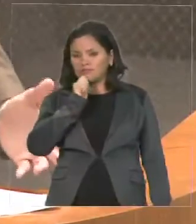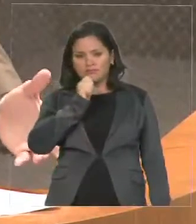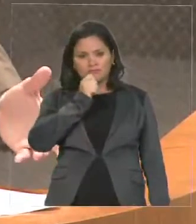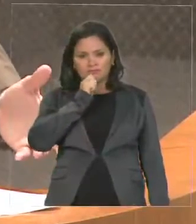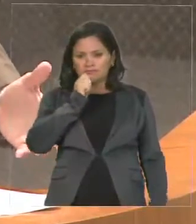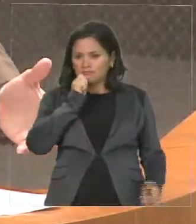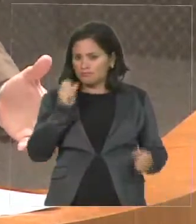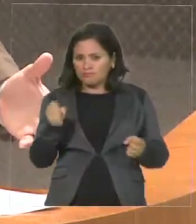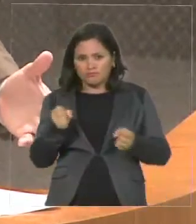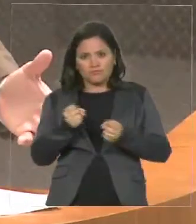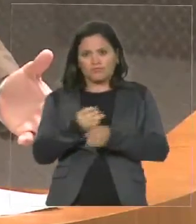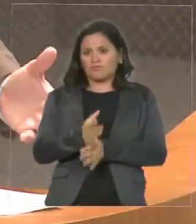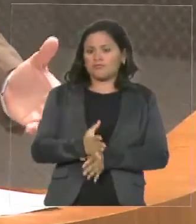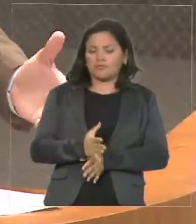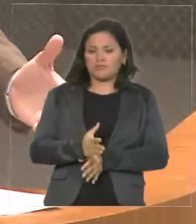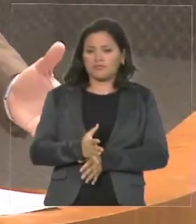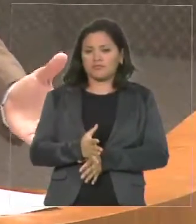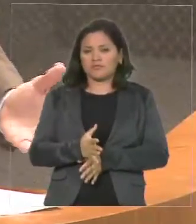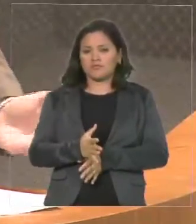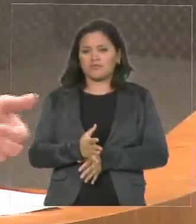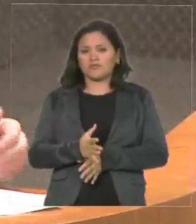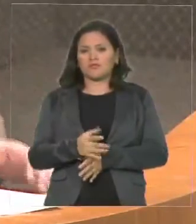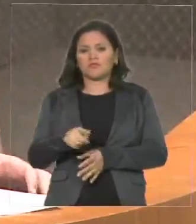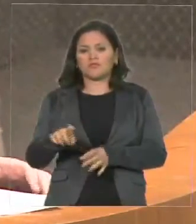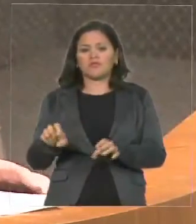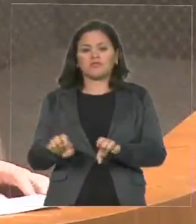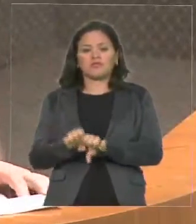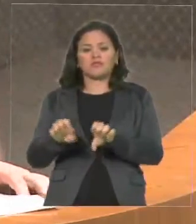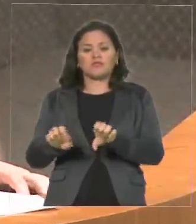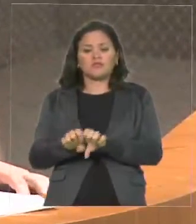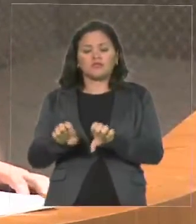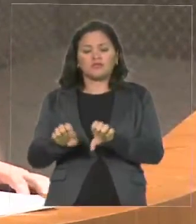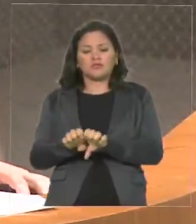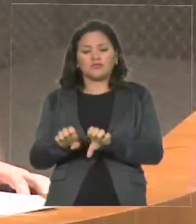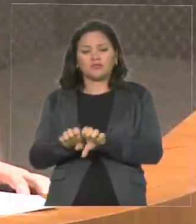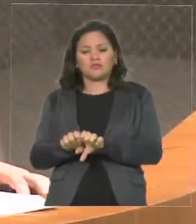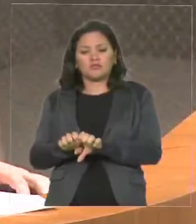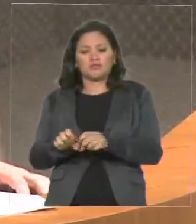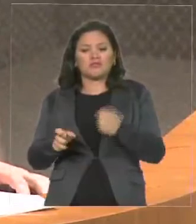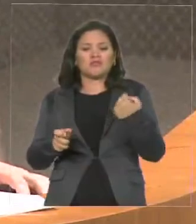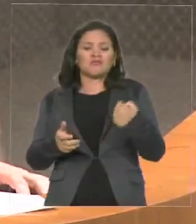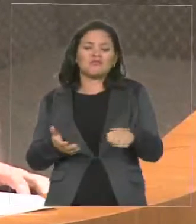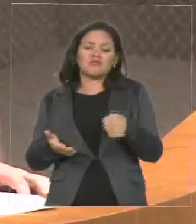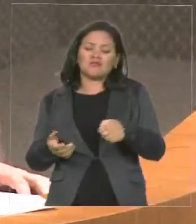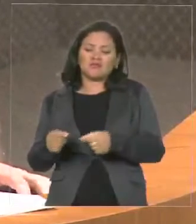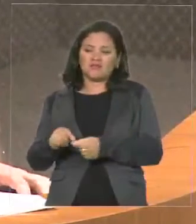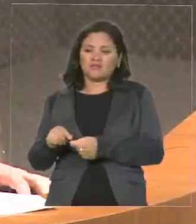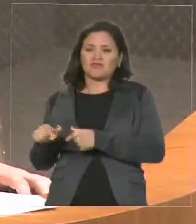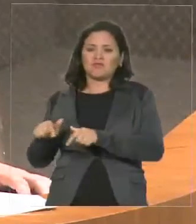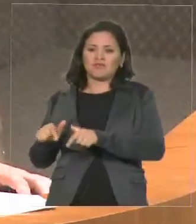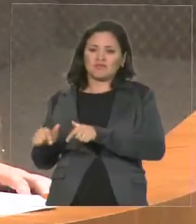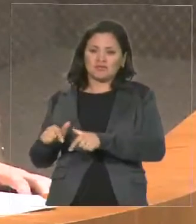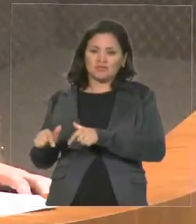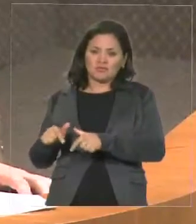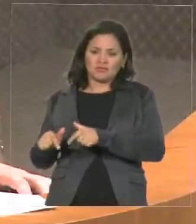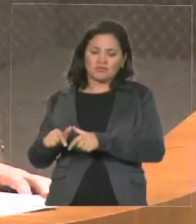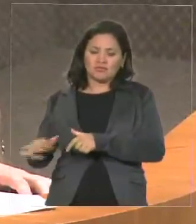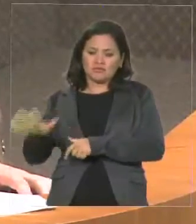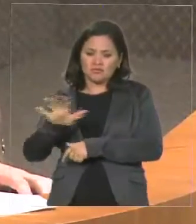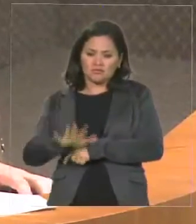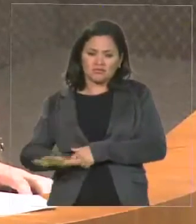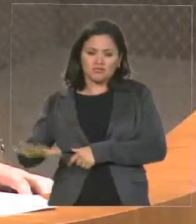assumir a estrutura toda, se viu obrigada a fazê-lo. E, ainda mais, com